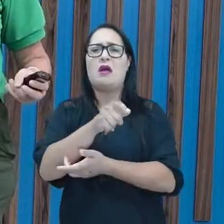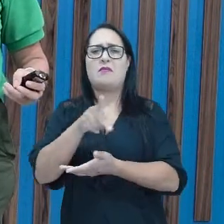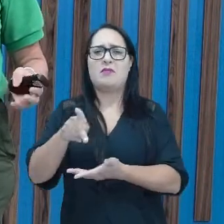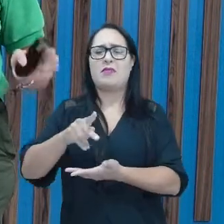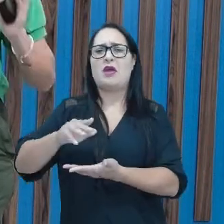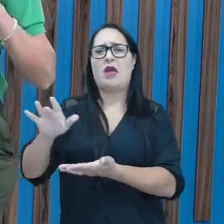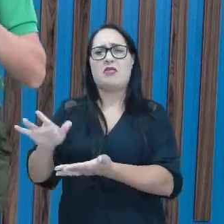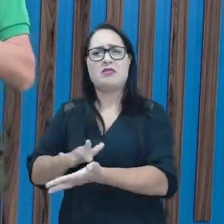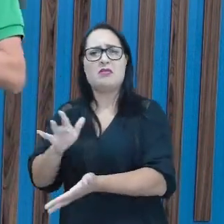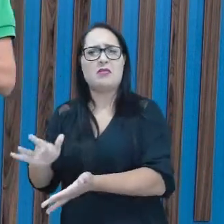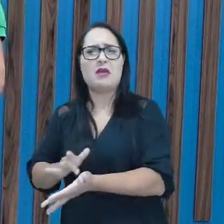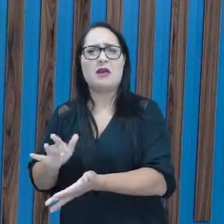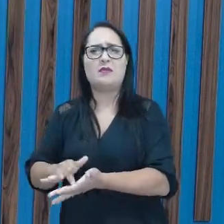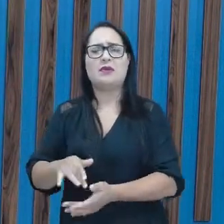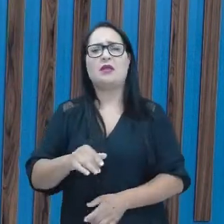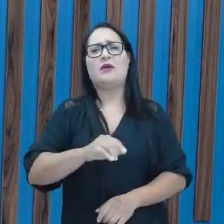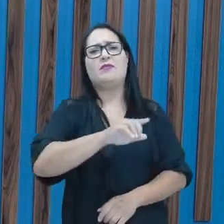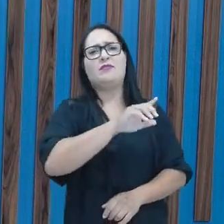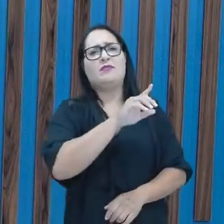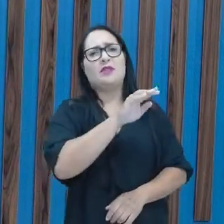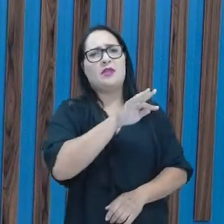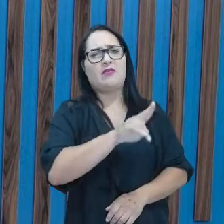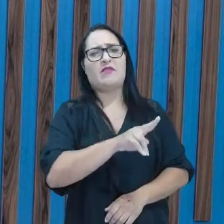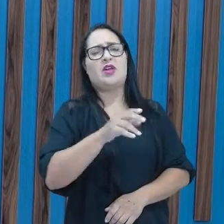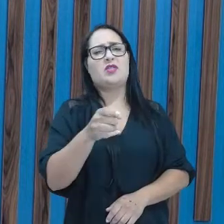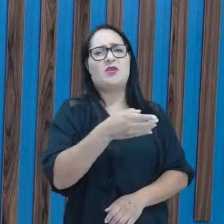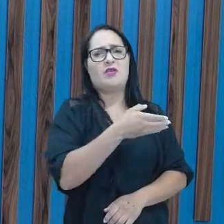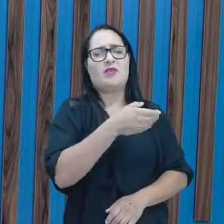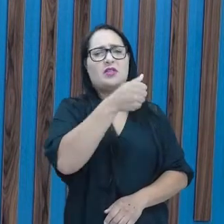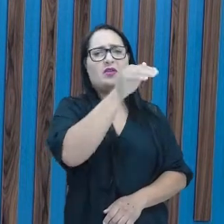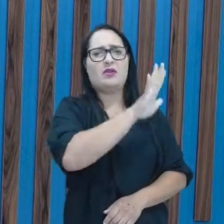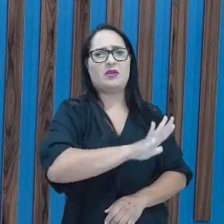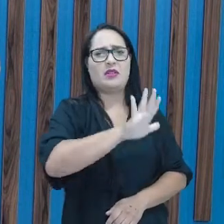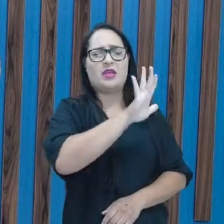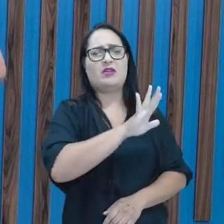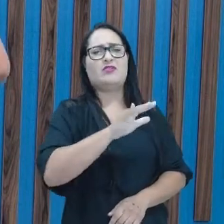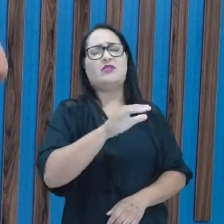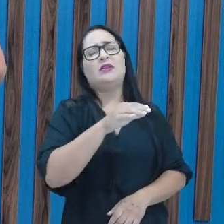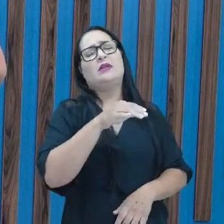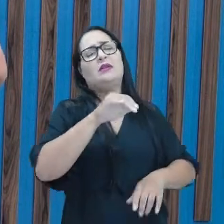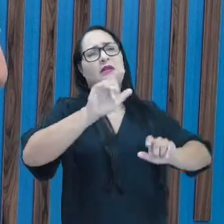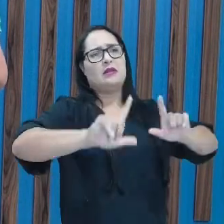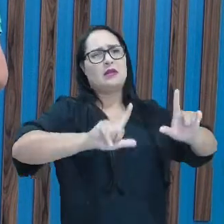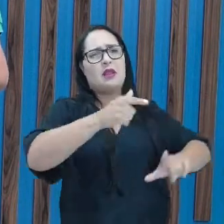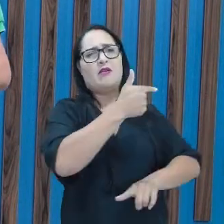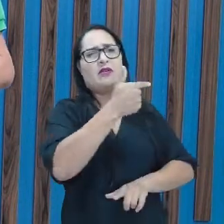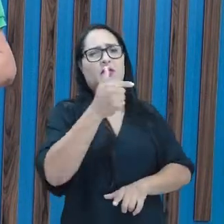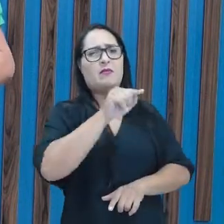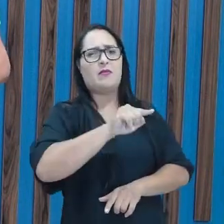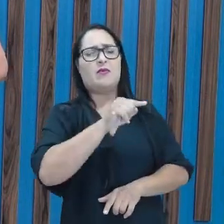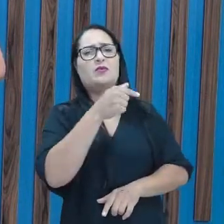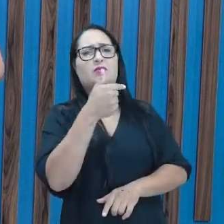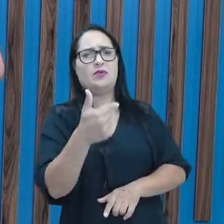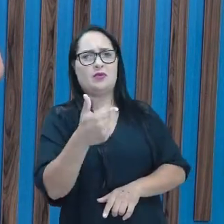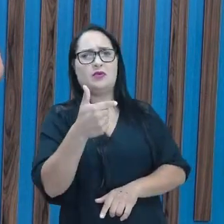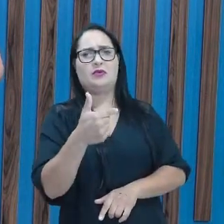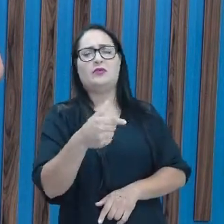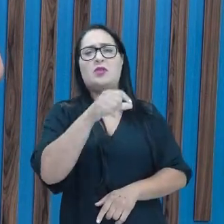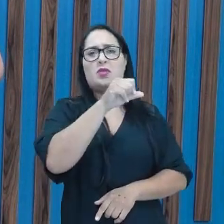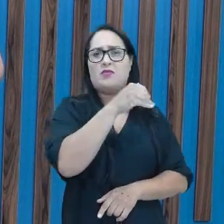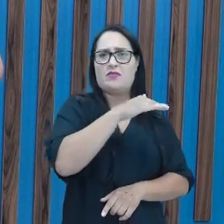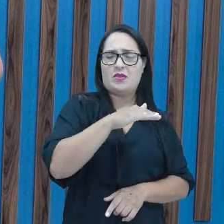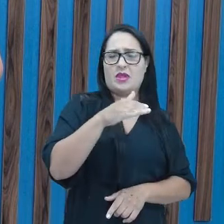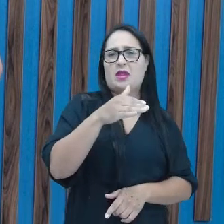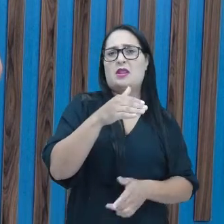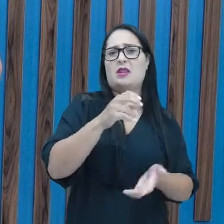De que forma? TV Nova Nordeste, canal 22.2, naquele horário que eu falei, 9h30 da manhã, 18h